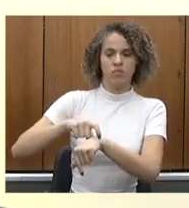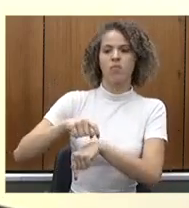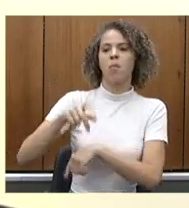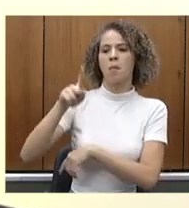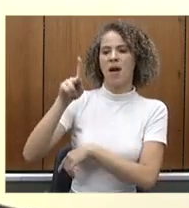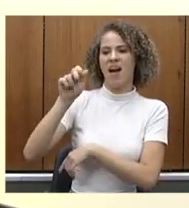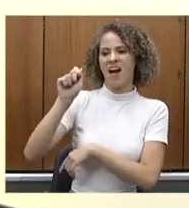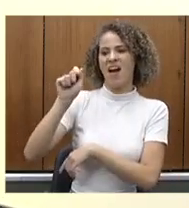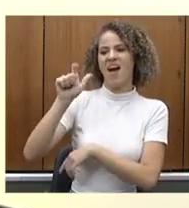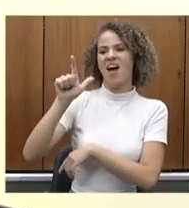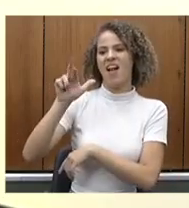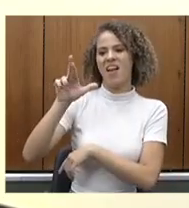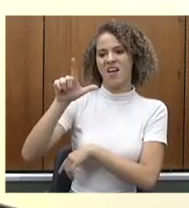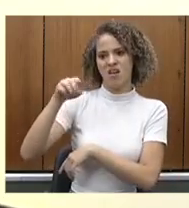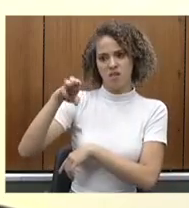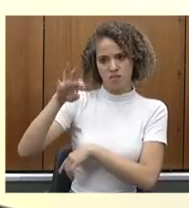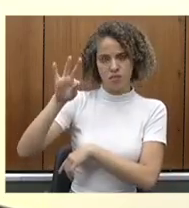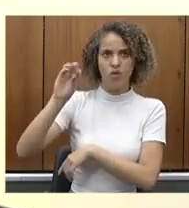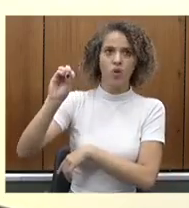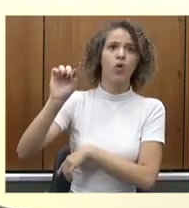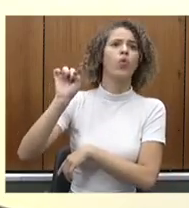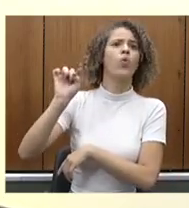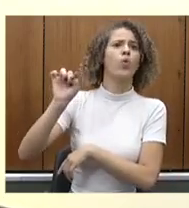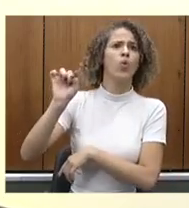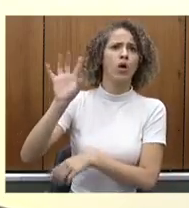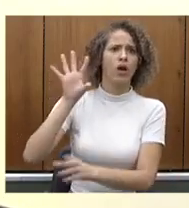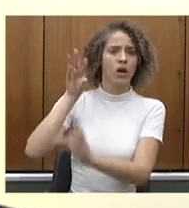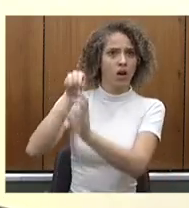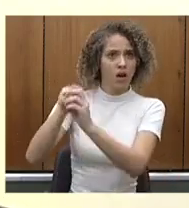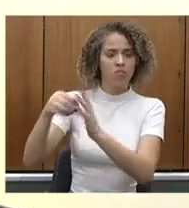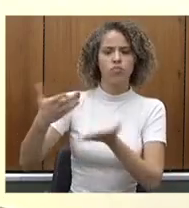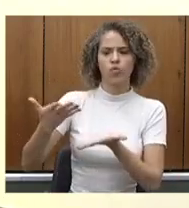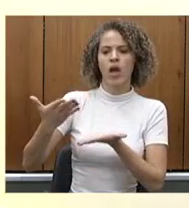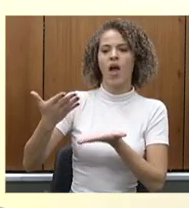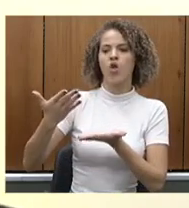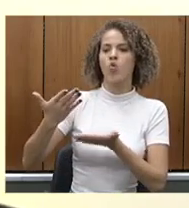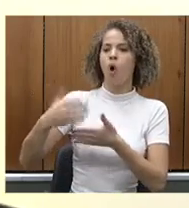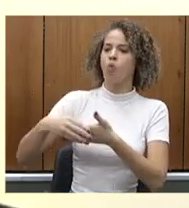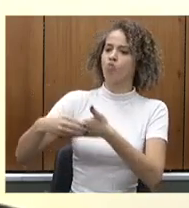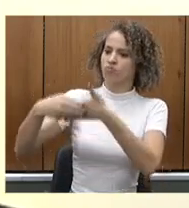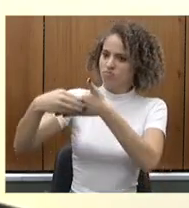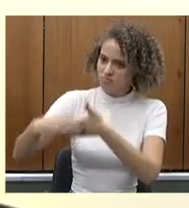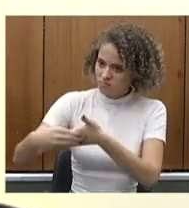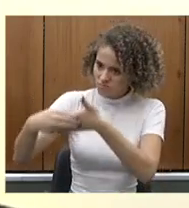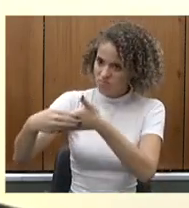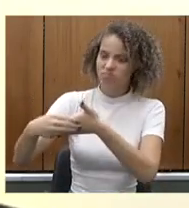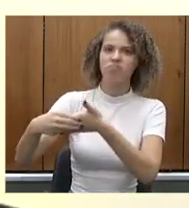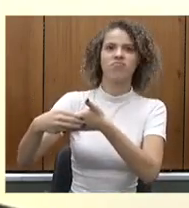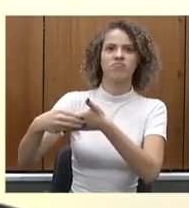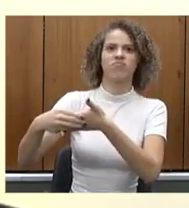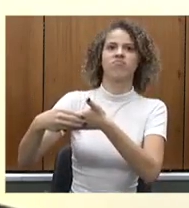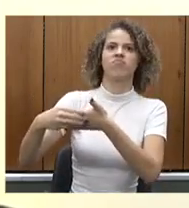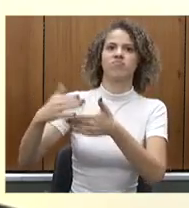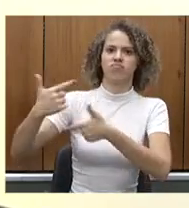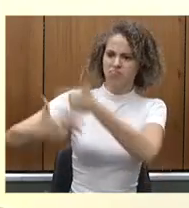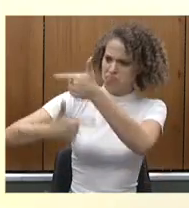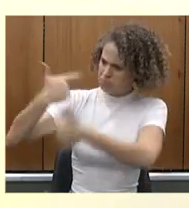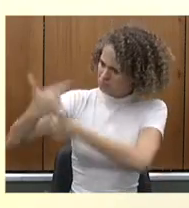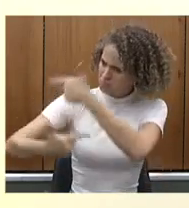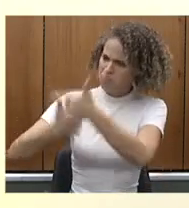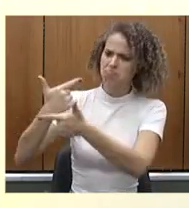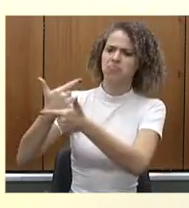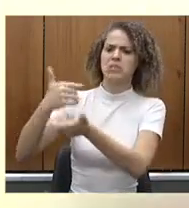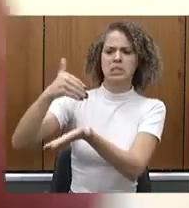de minha parte aqui como presidente da comissão. Eu quero cumprimentar o senhor pelo trabalho desenvolvido à frente da